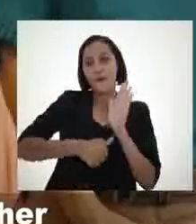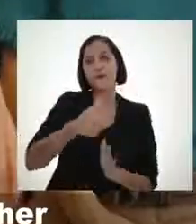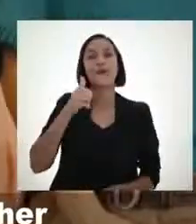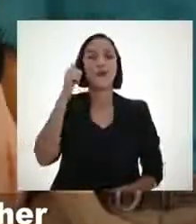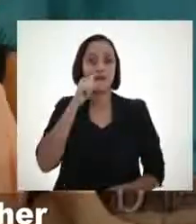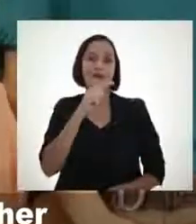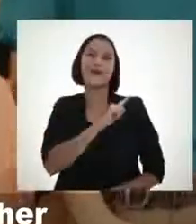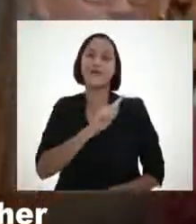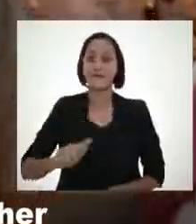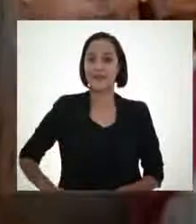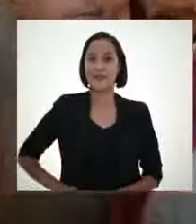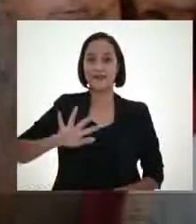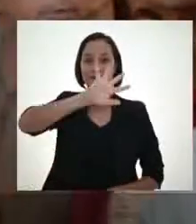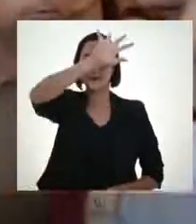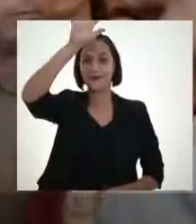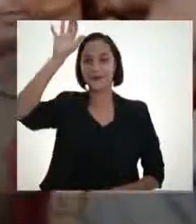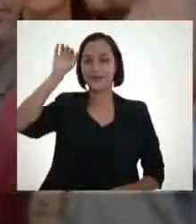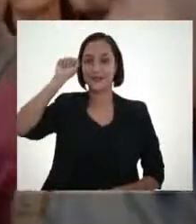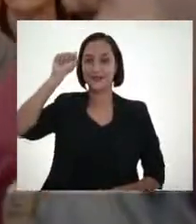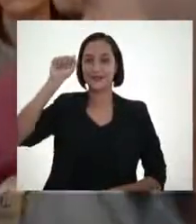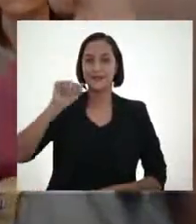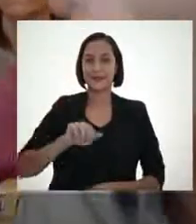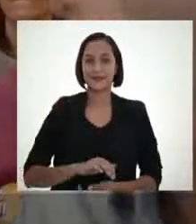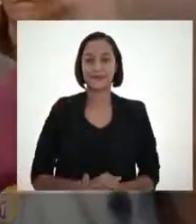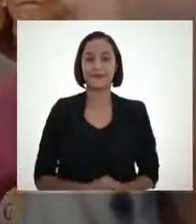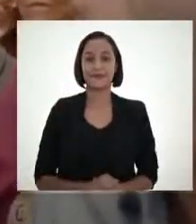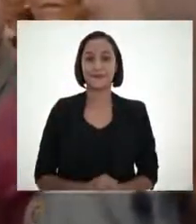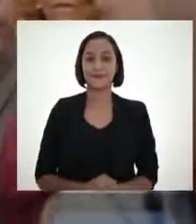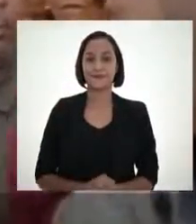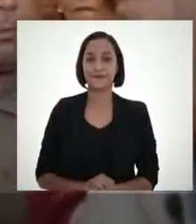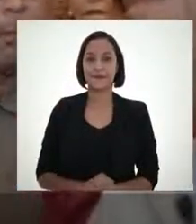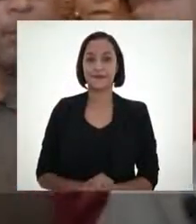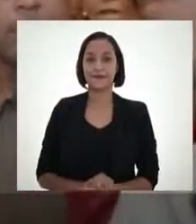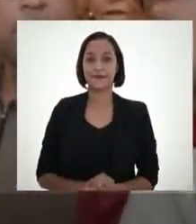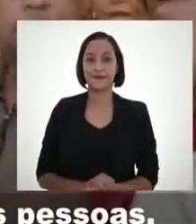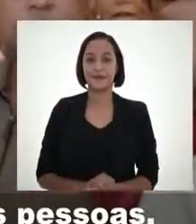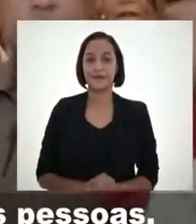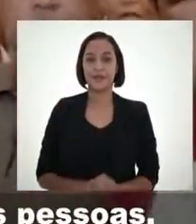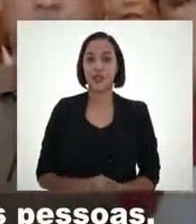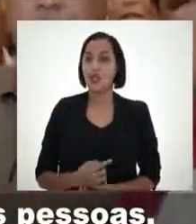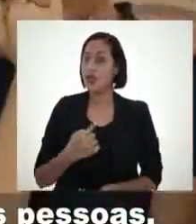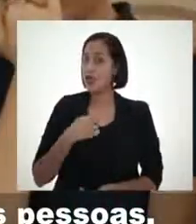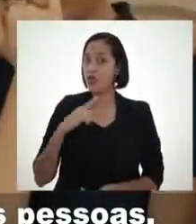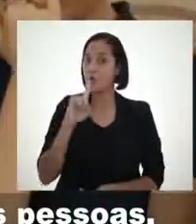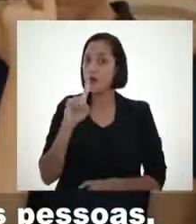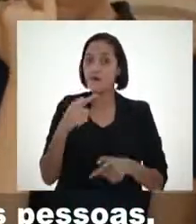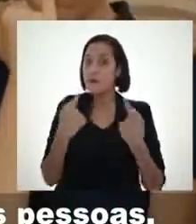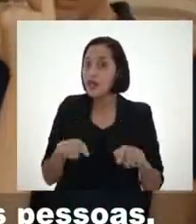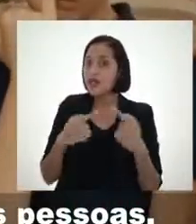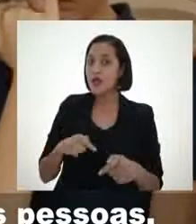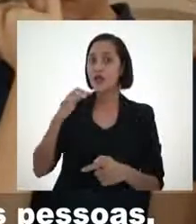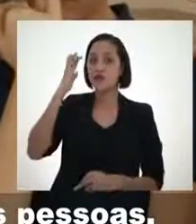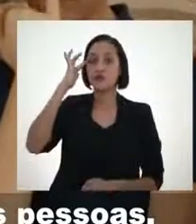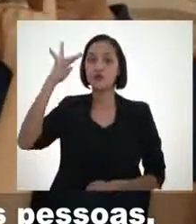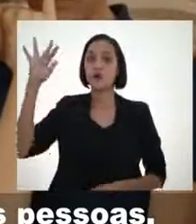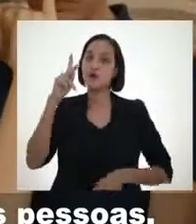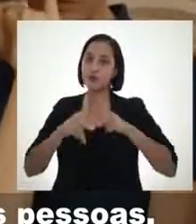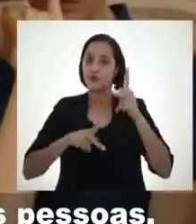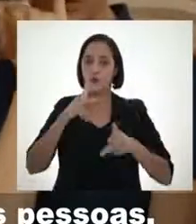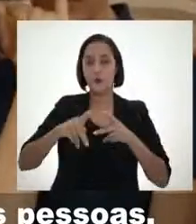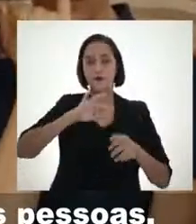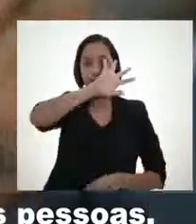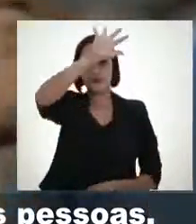a primeira mulher governadora do Amazonas. Eu não vou brincar com a